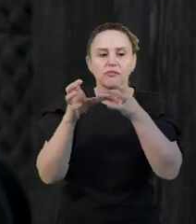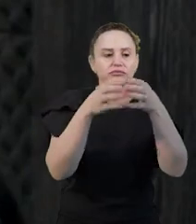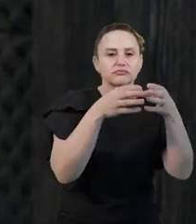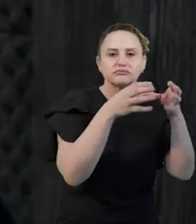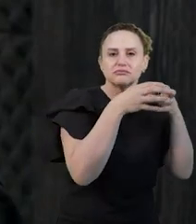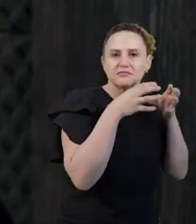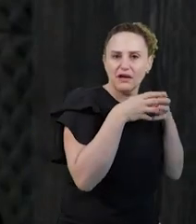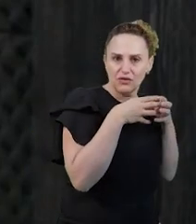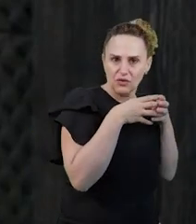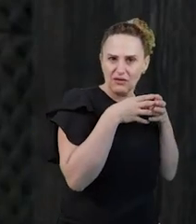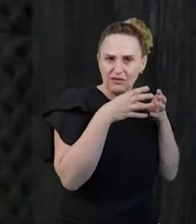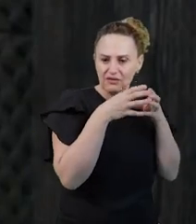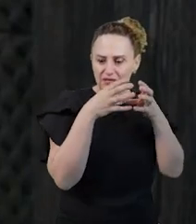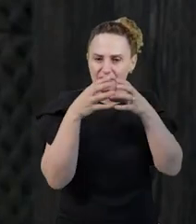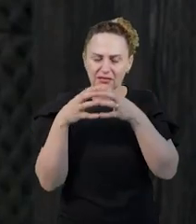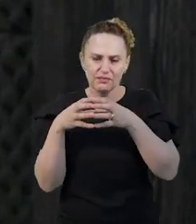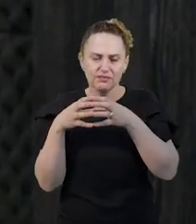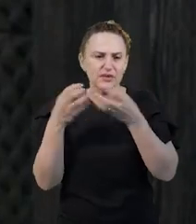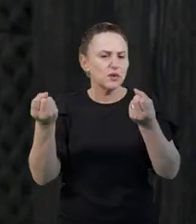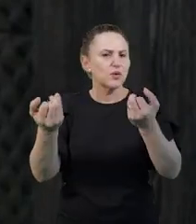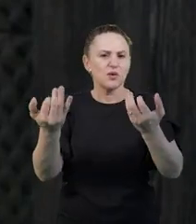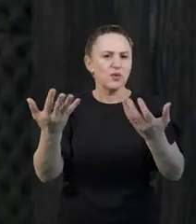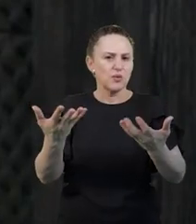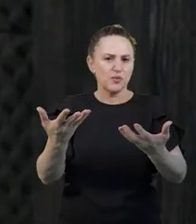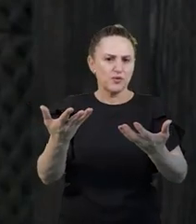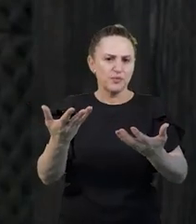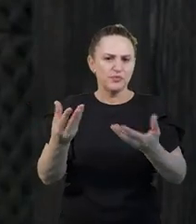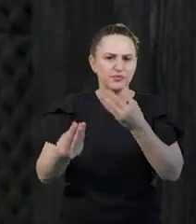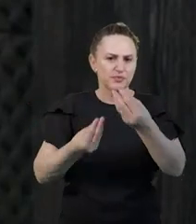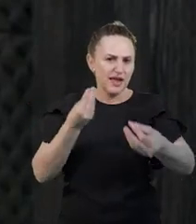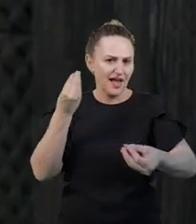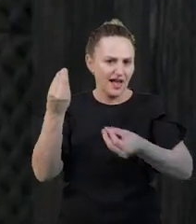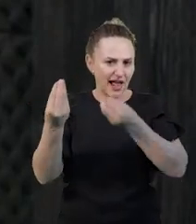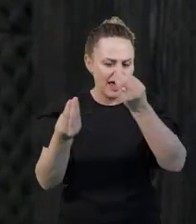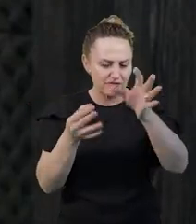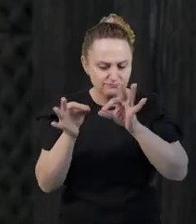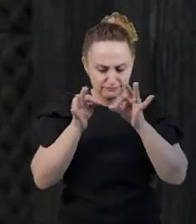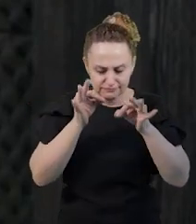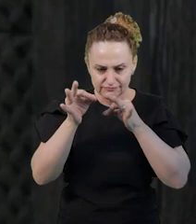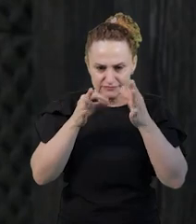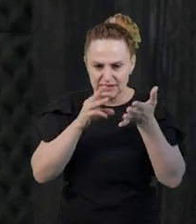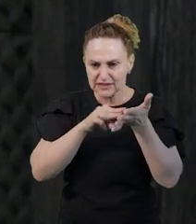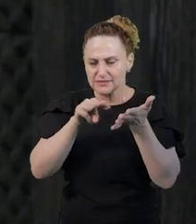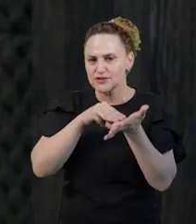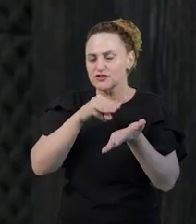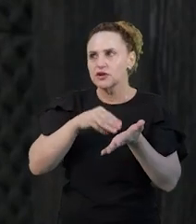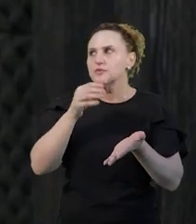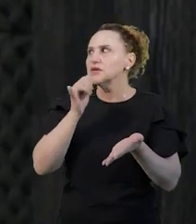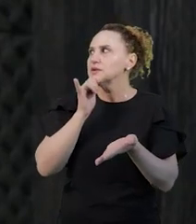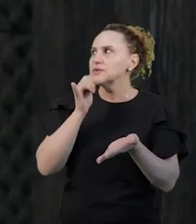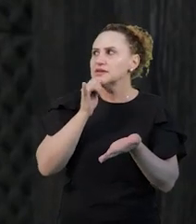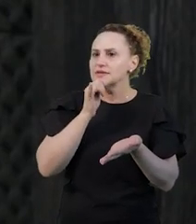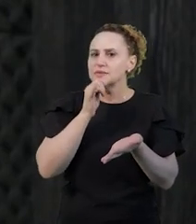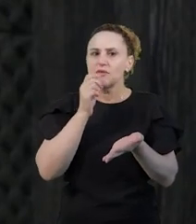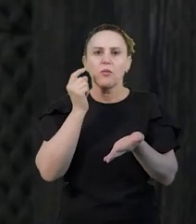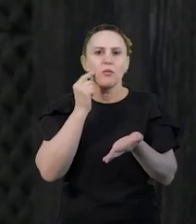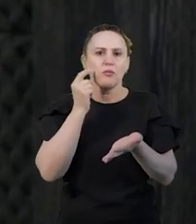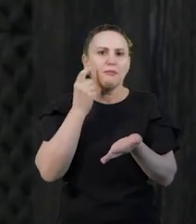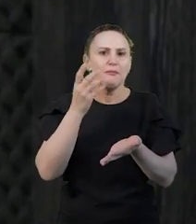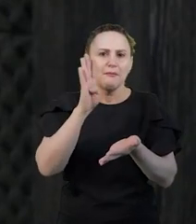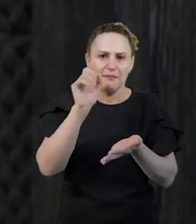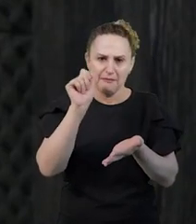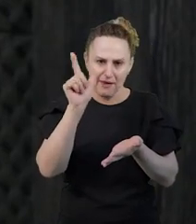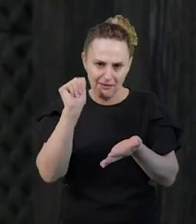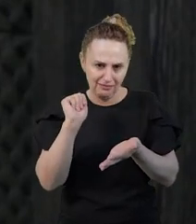Elas estão acostumadas a fazer no seu dia a dia, então se você tem balas e vai distribuir entre duas crianças,